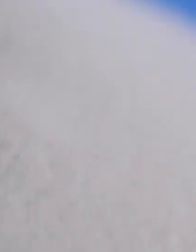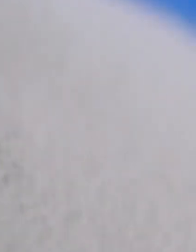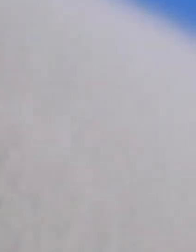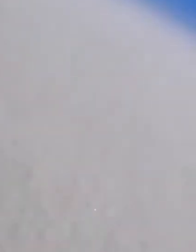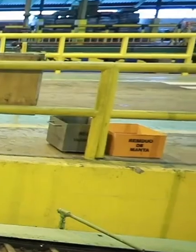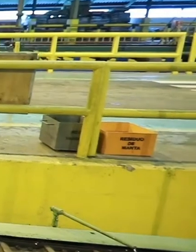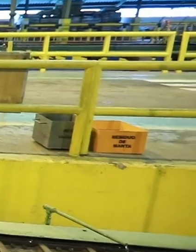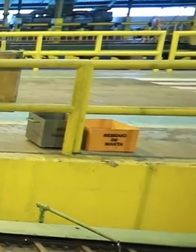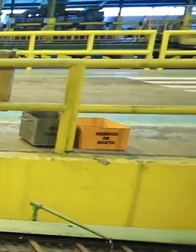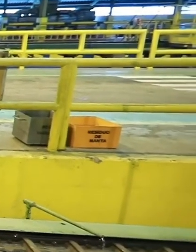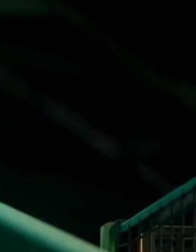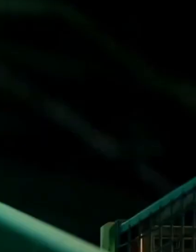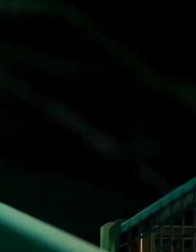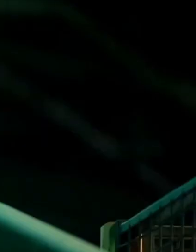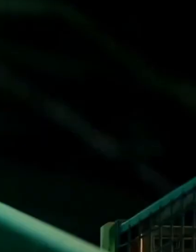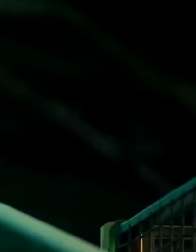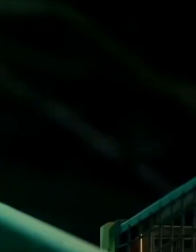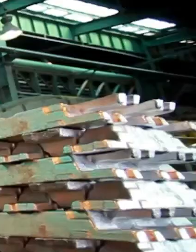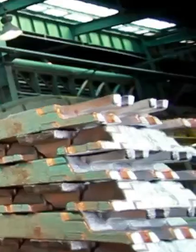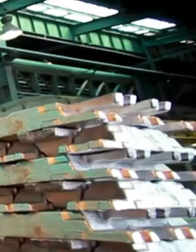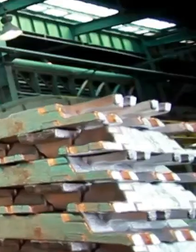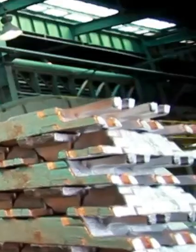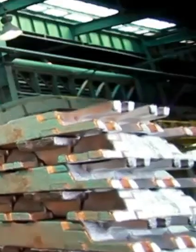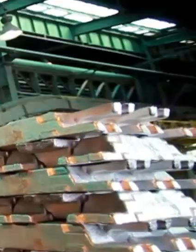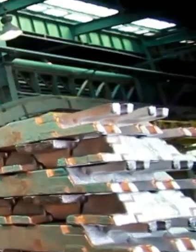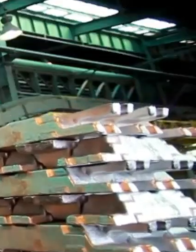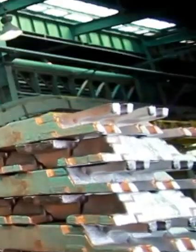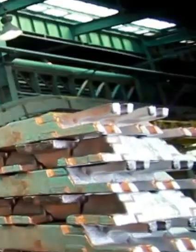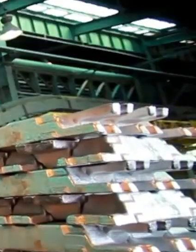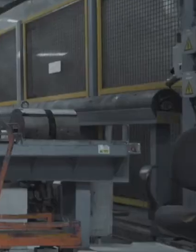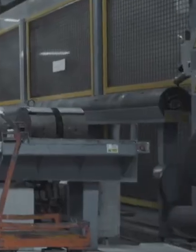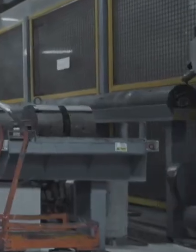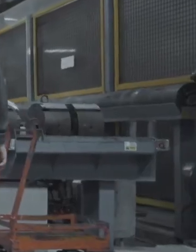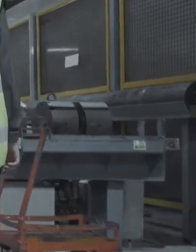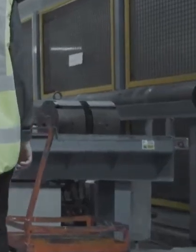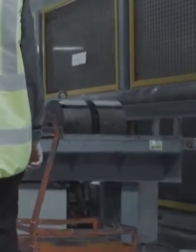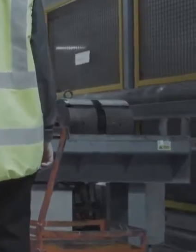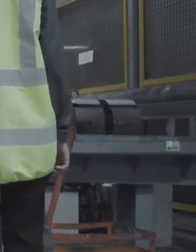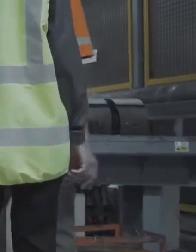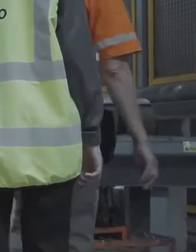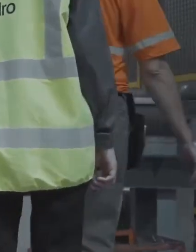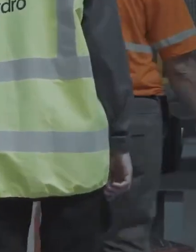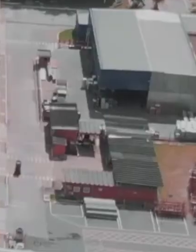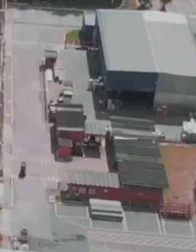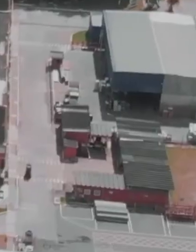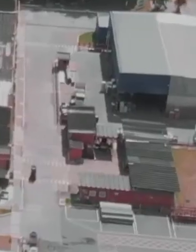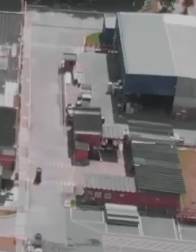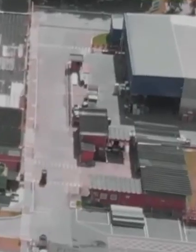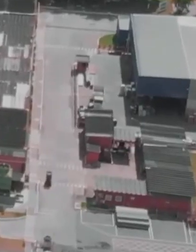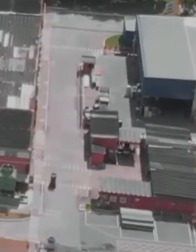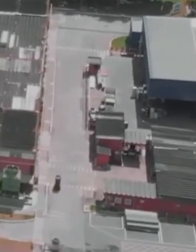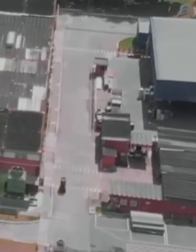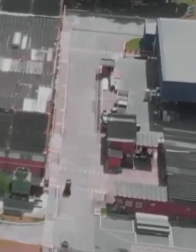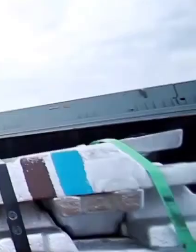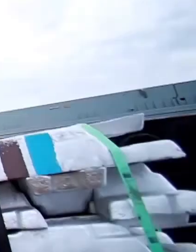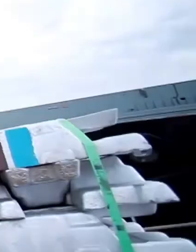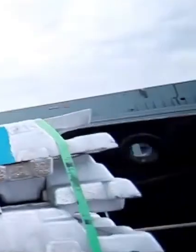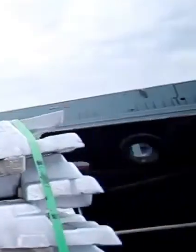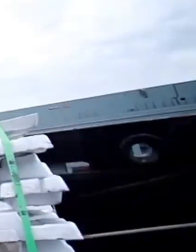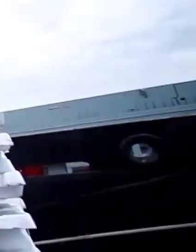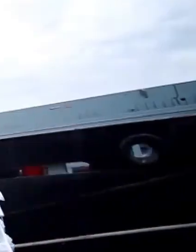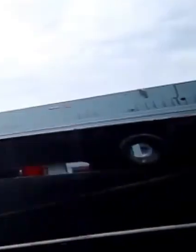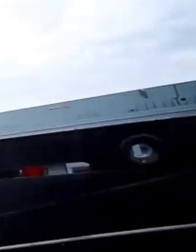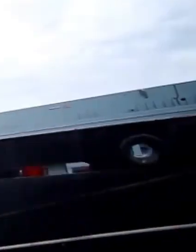refino da alumina e a fabricação do alumínio primário no Pará e as fábricas de extrusão em São Paulo e Santa Catarina,